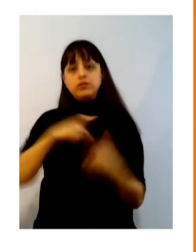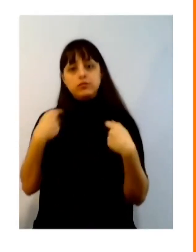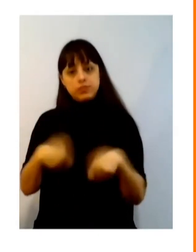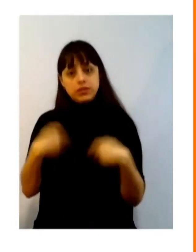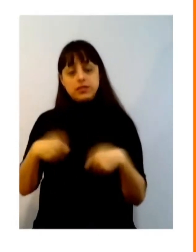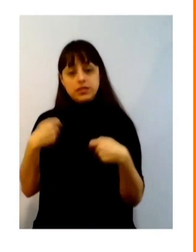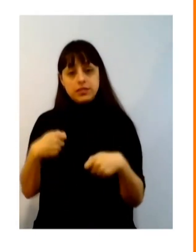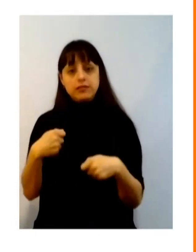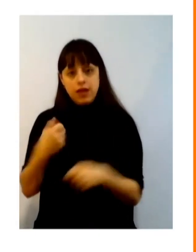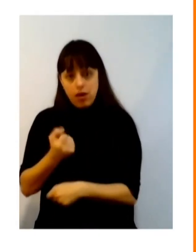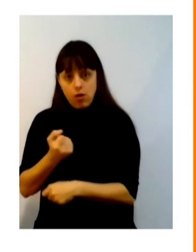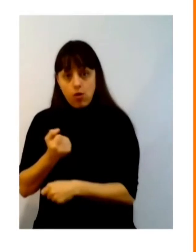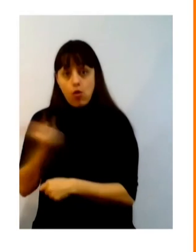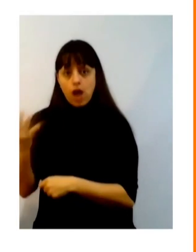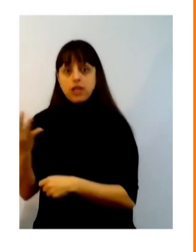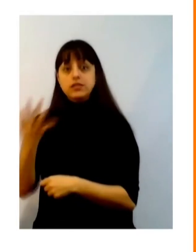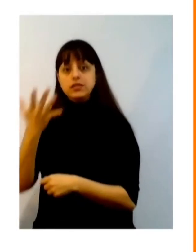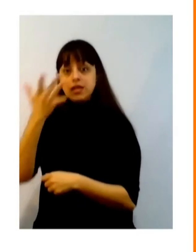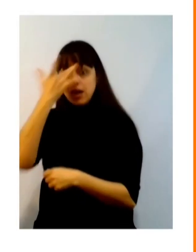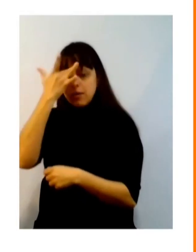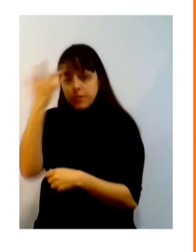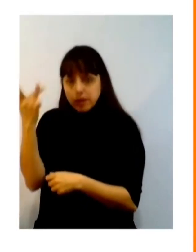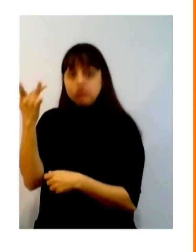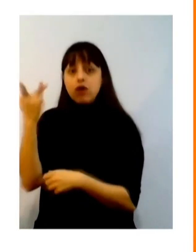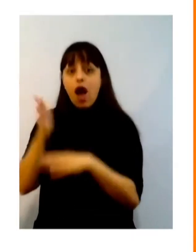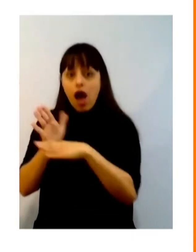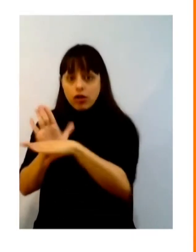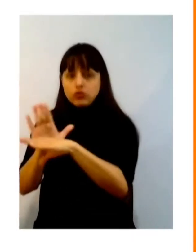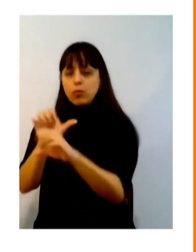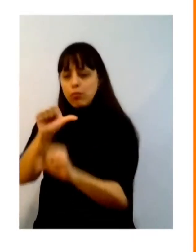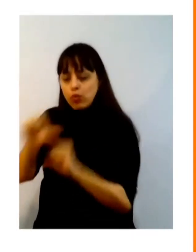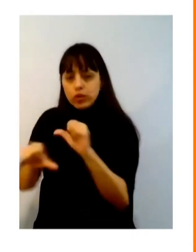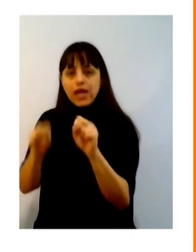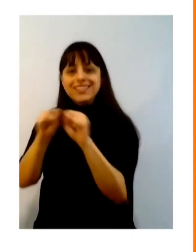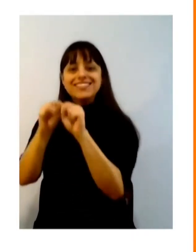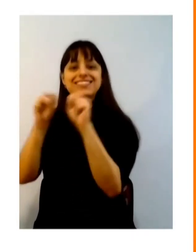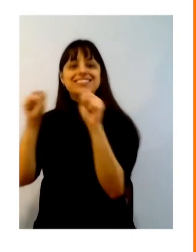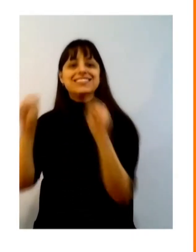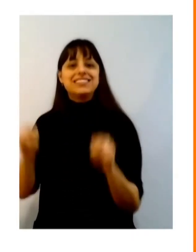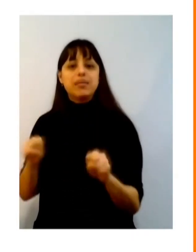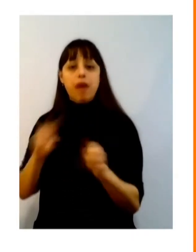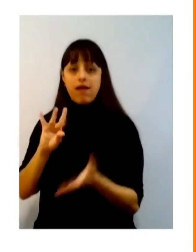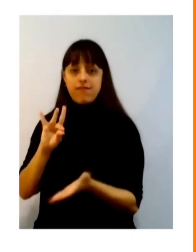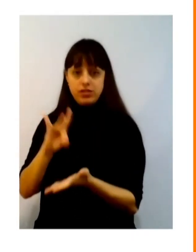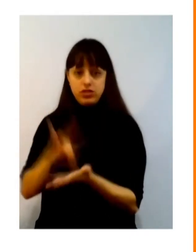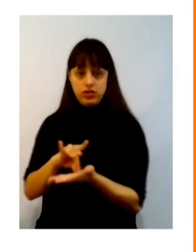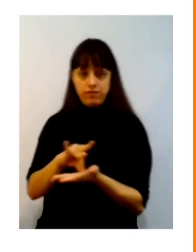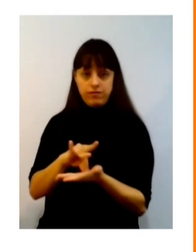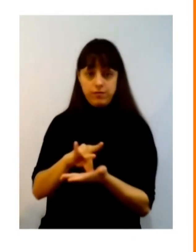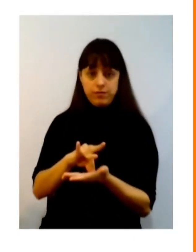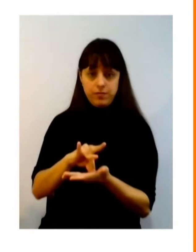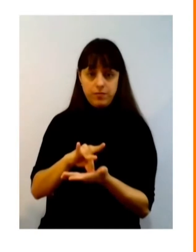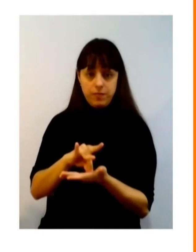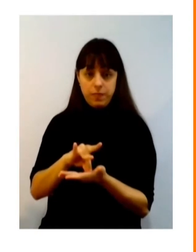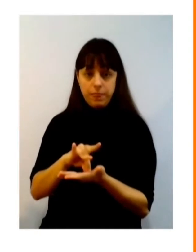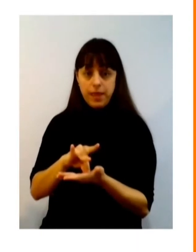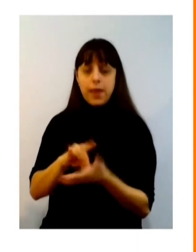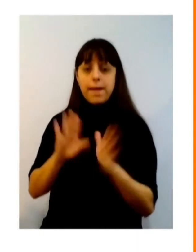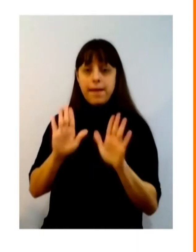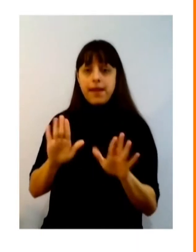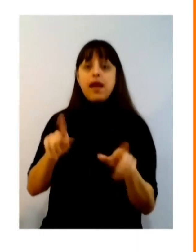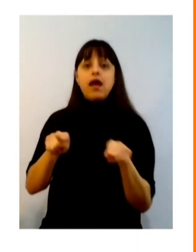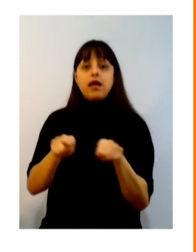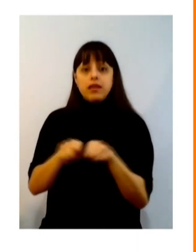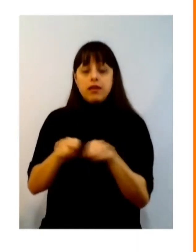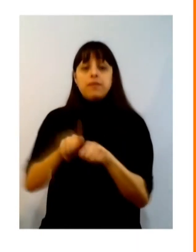a cabo transformações sistêmicas e transformações efetivas. Por outro lado, como ajudamos a que esse liderazgo